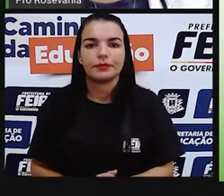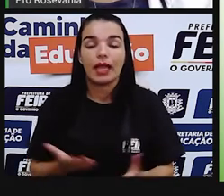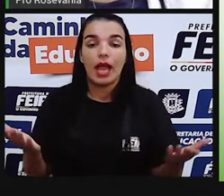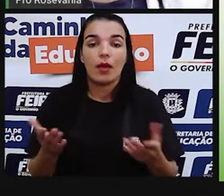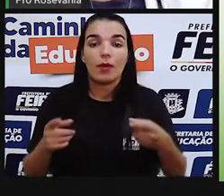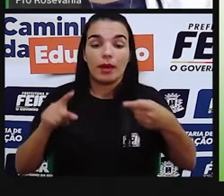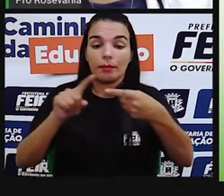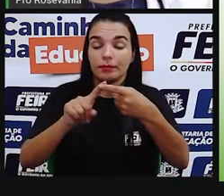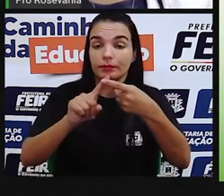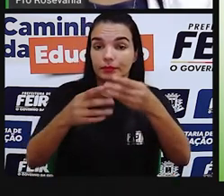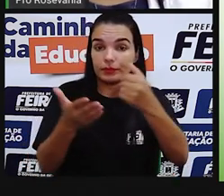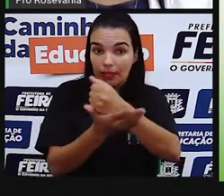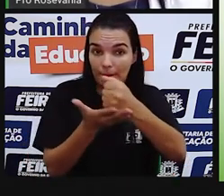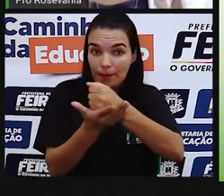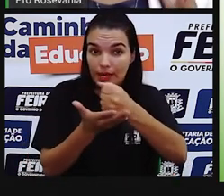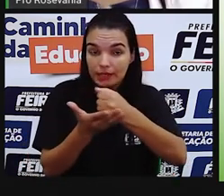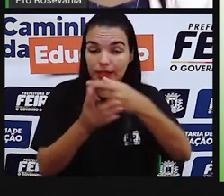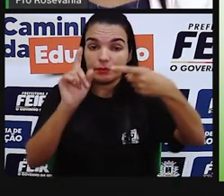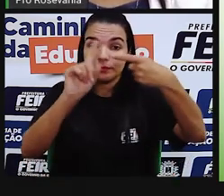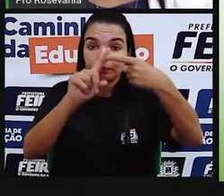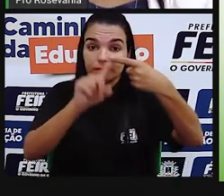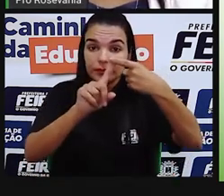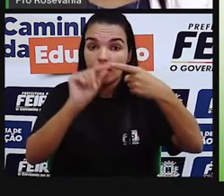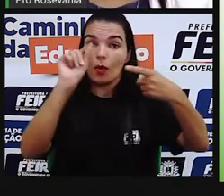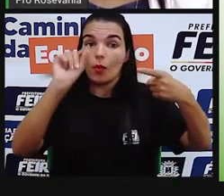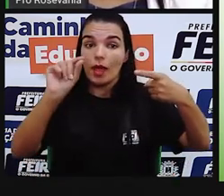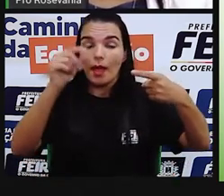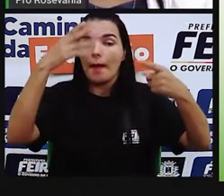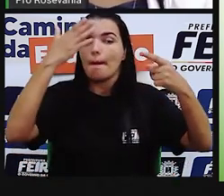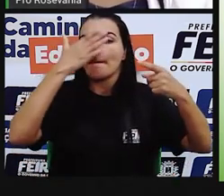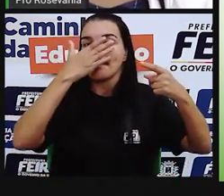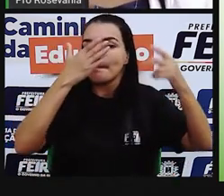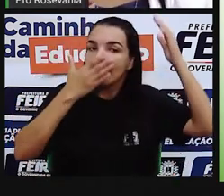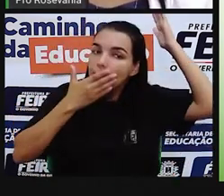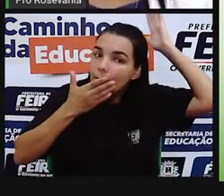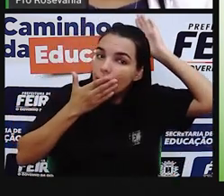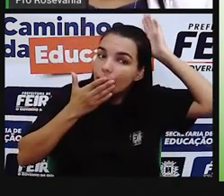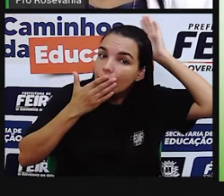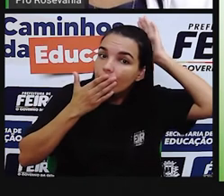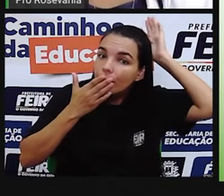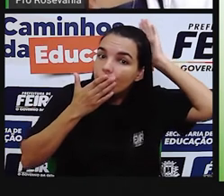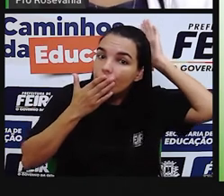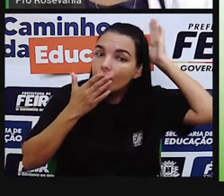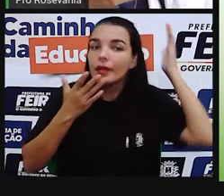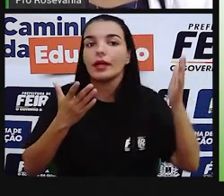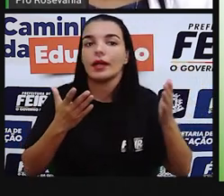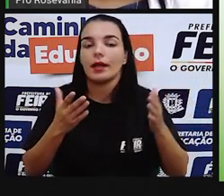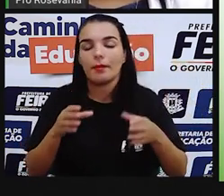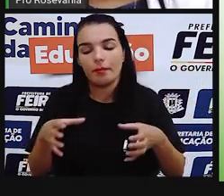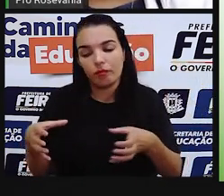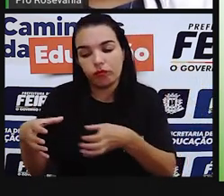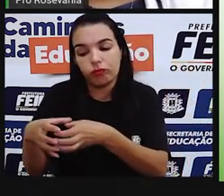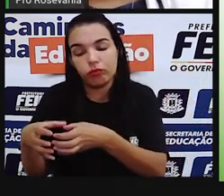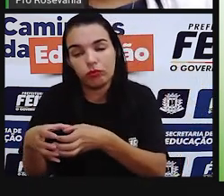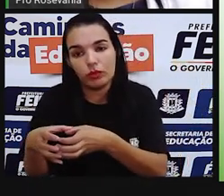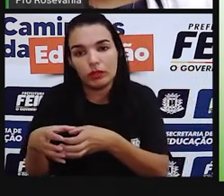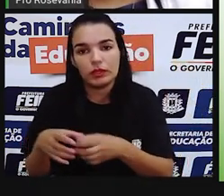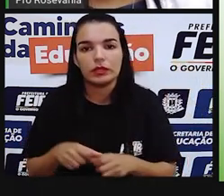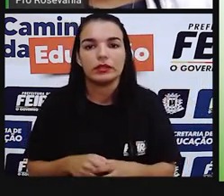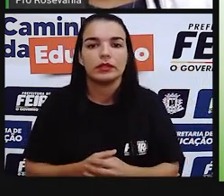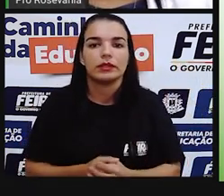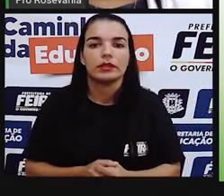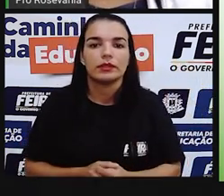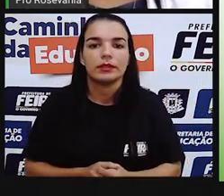povos indígenas. Como eu falei pra vocês, a formação do povo brasileiro, a veio dos povos indígenas, dos povos, no